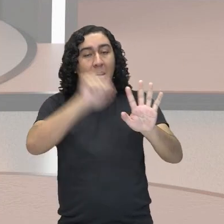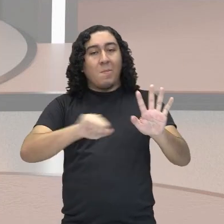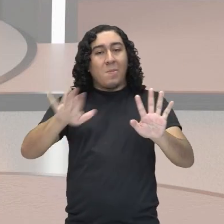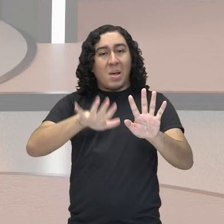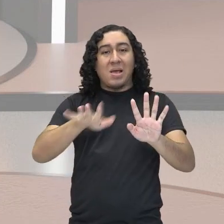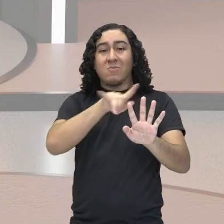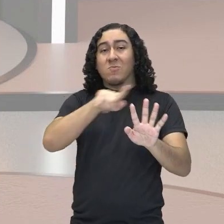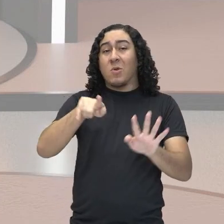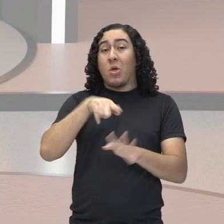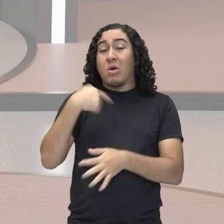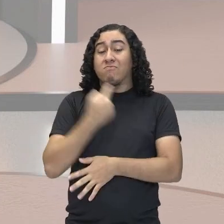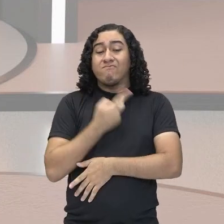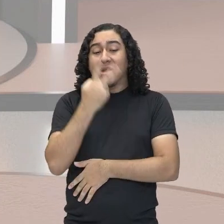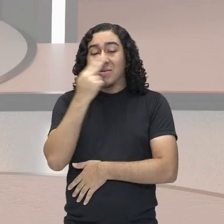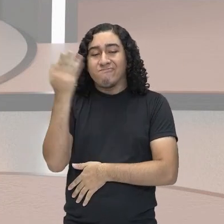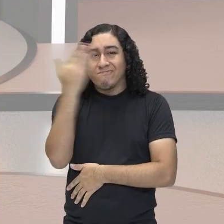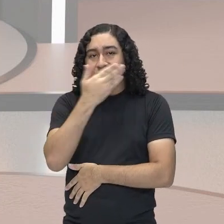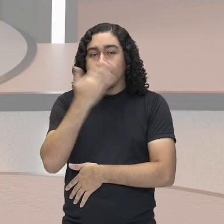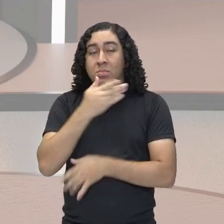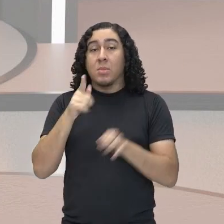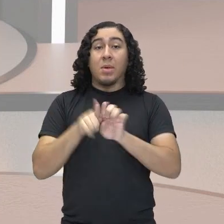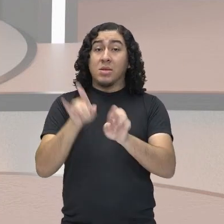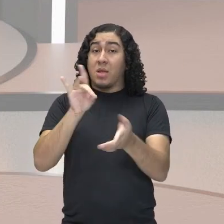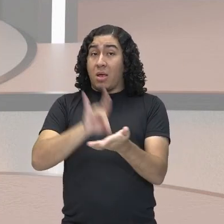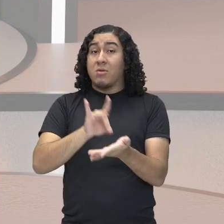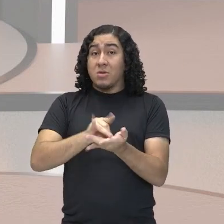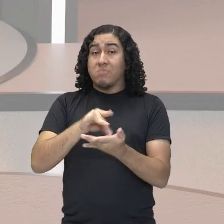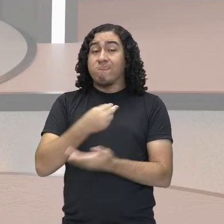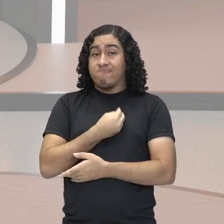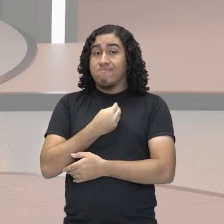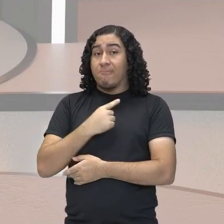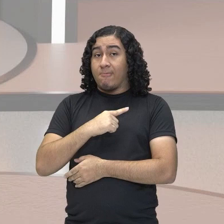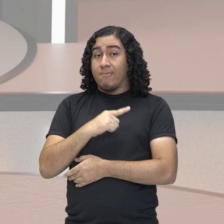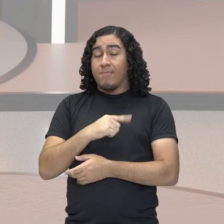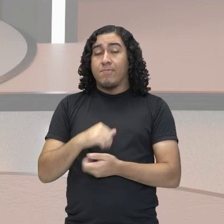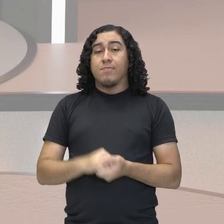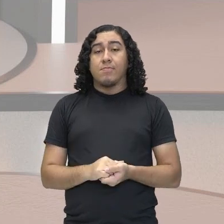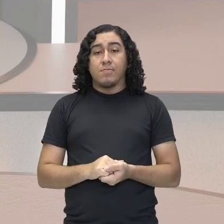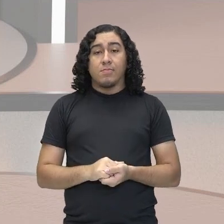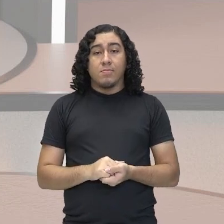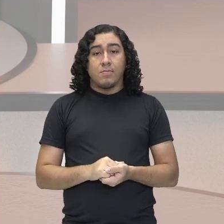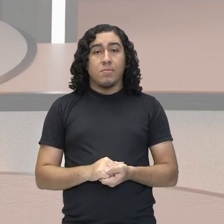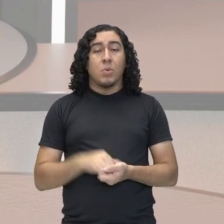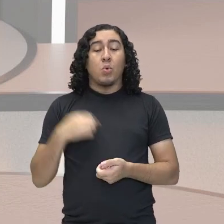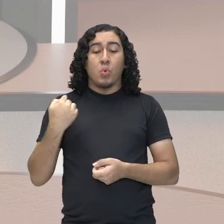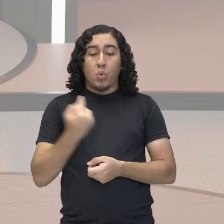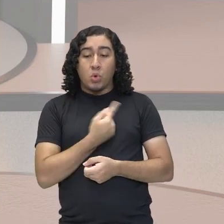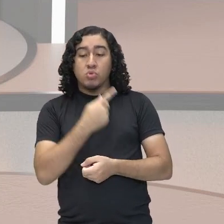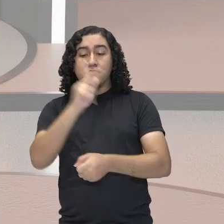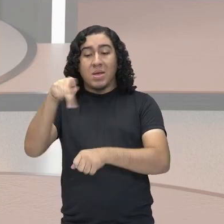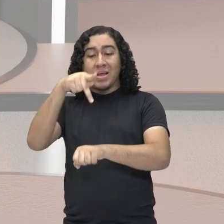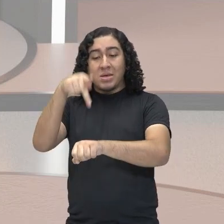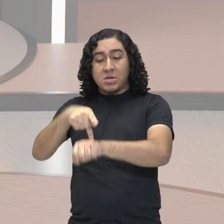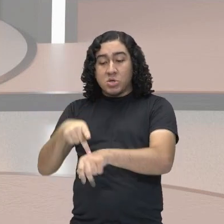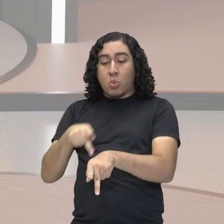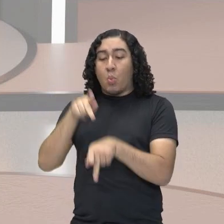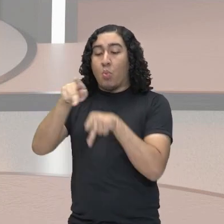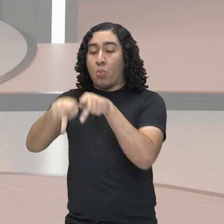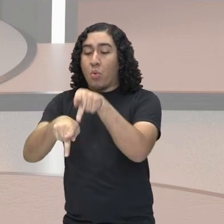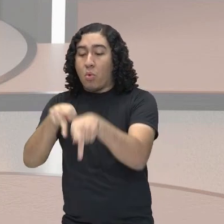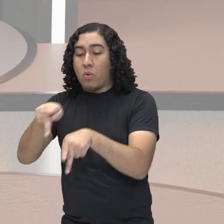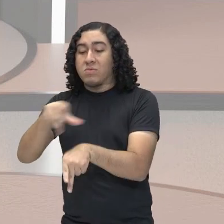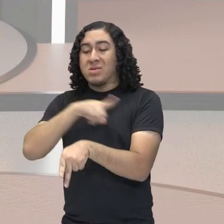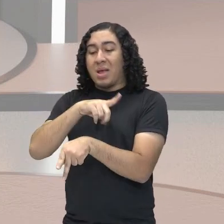vezes nós não vemos, mas existe. É fato que quando o país, a nação, atravessa uma